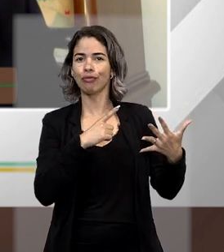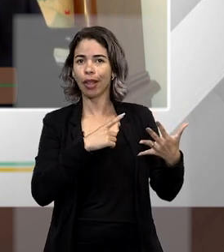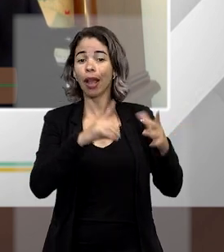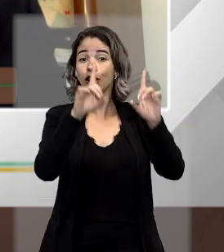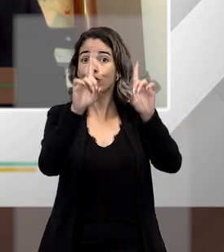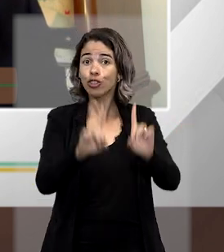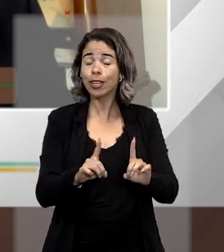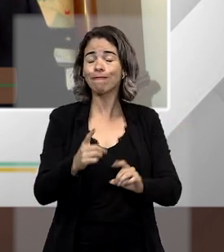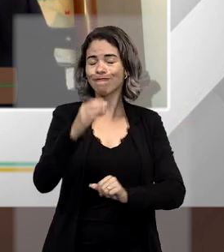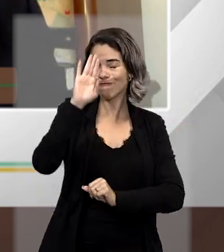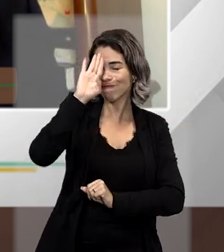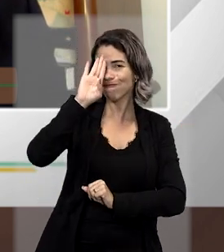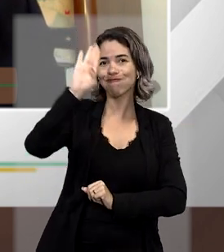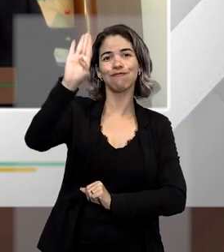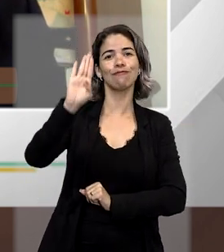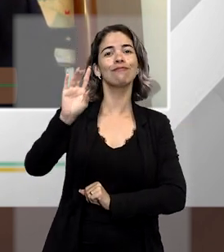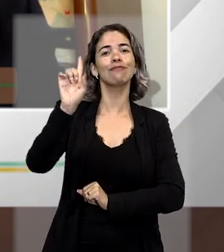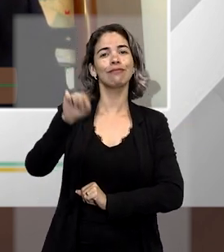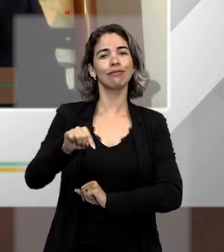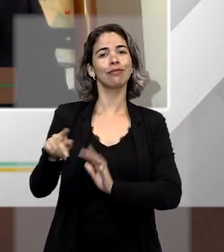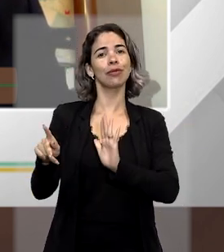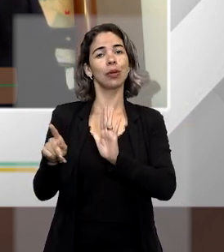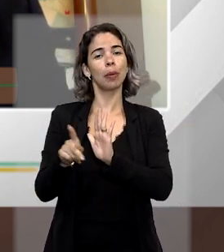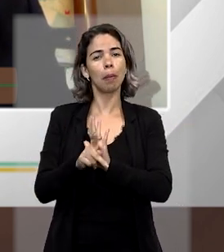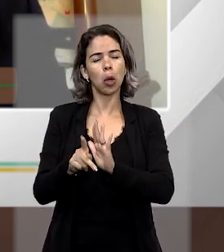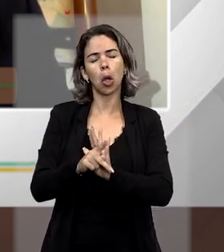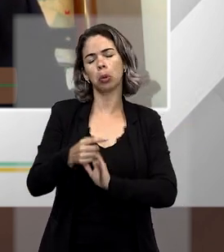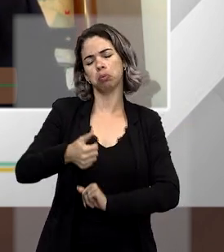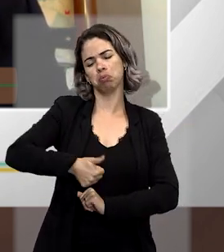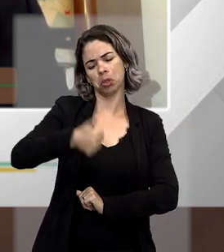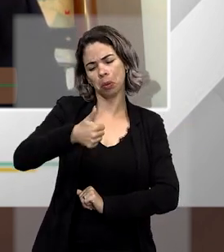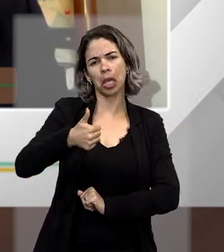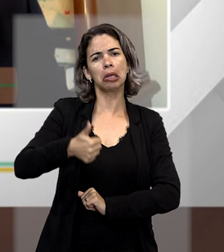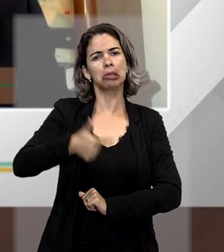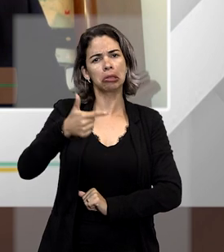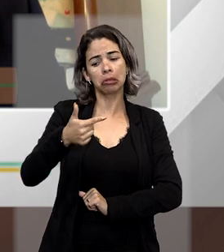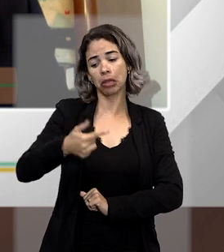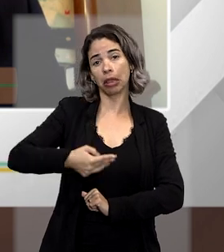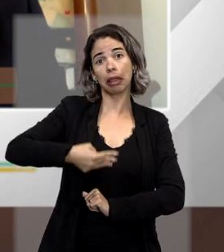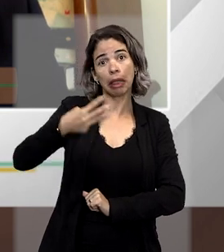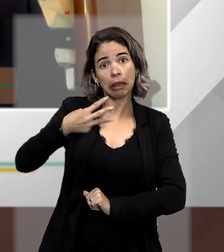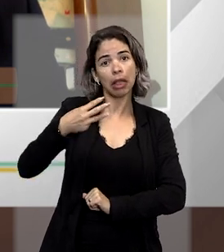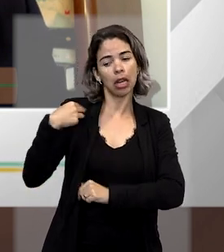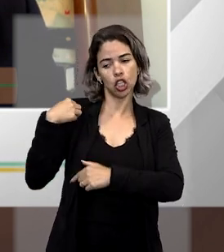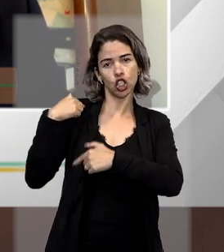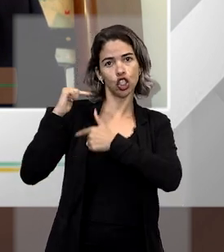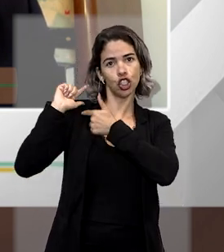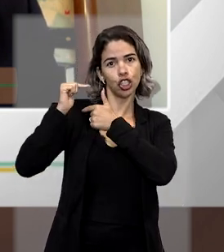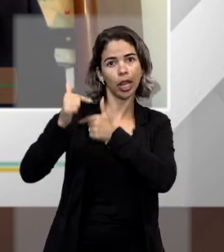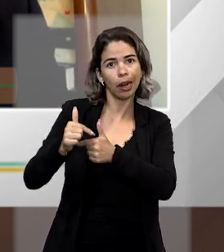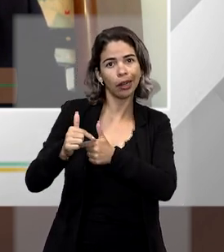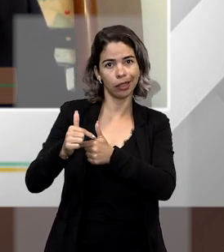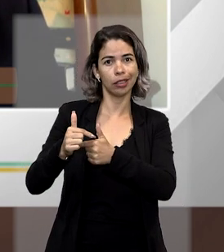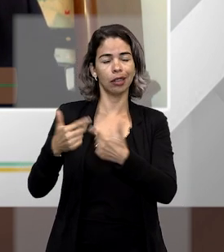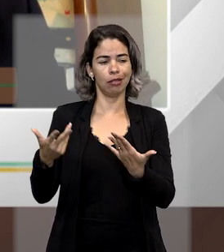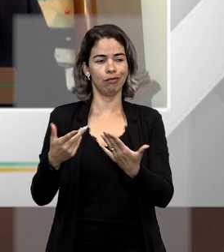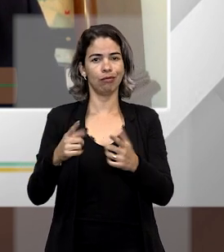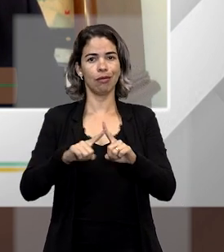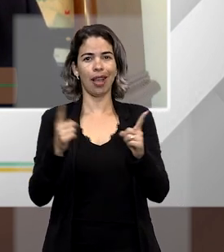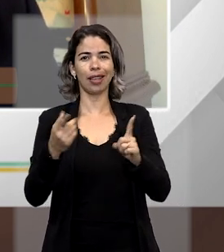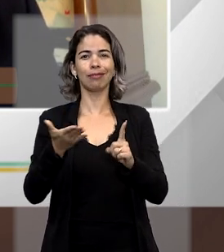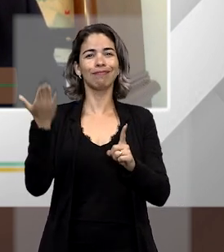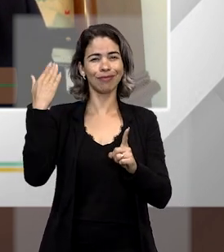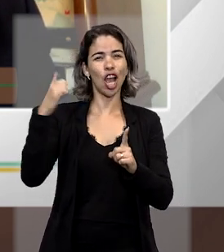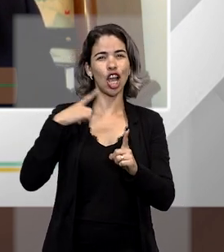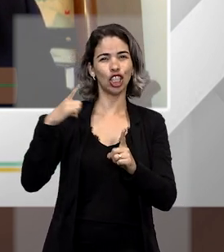direitos fundamentais de primeira, segunda, terceira geração, ao contrário do acontecia no Estado